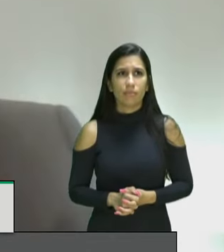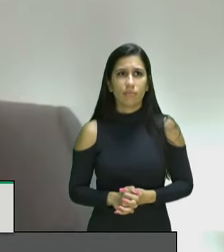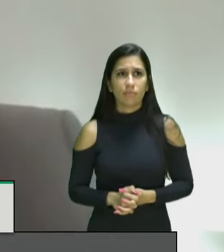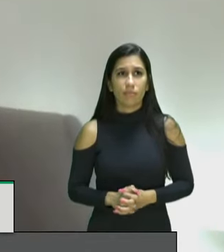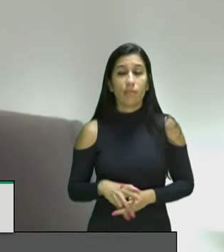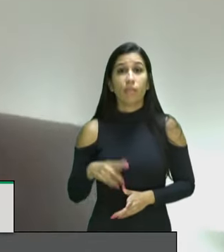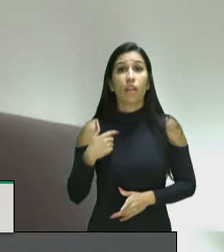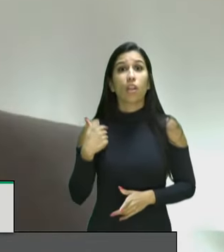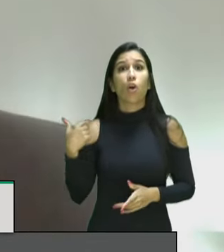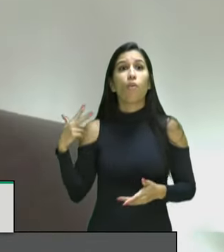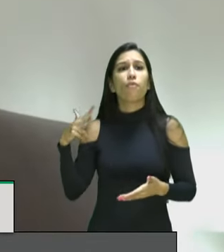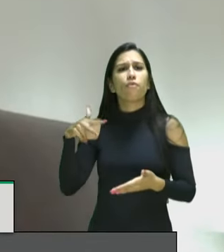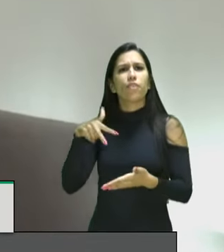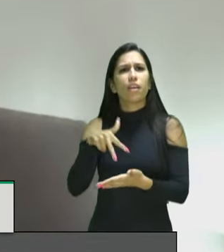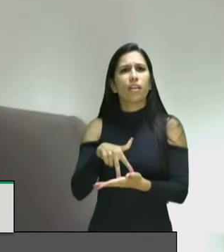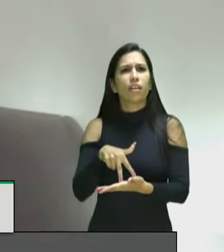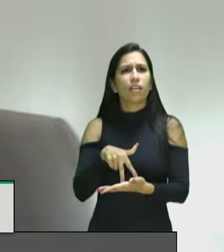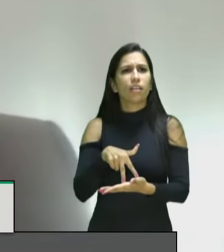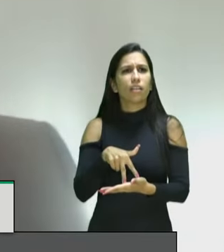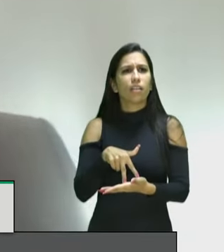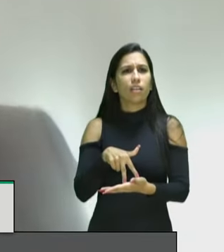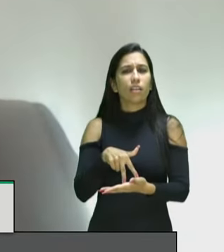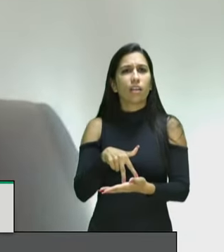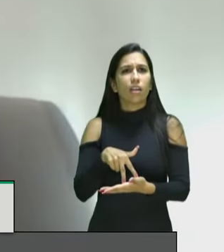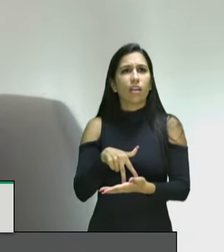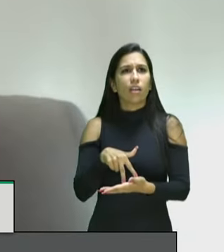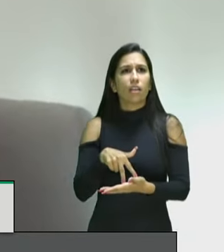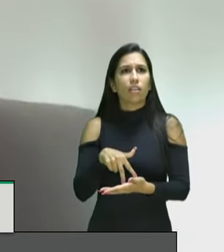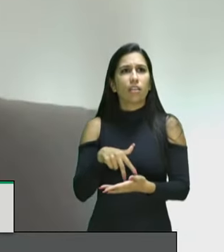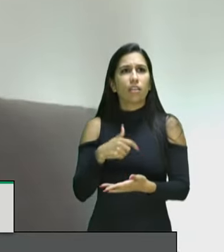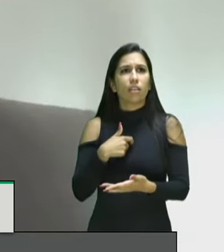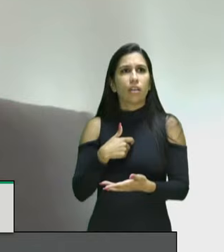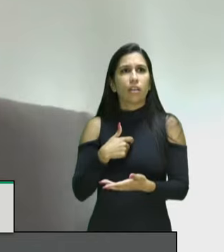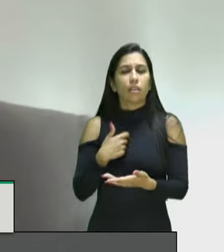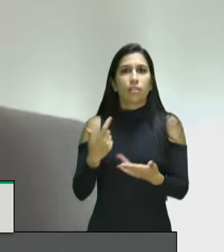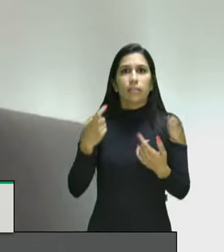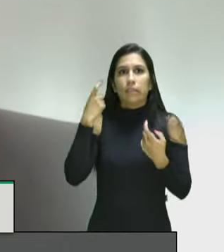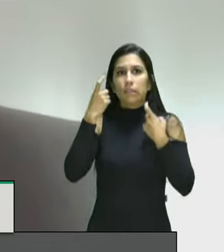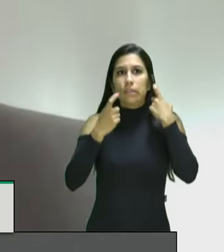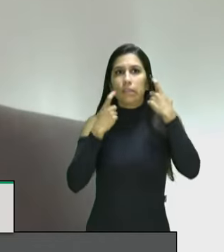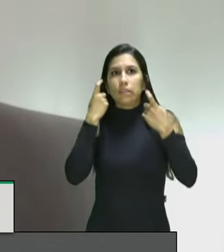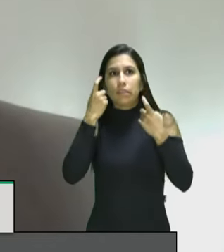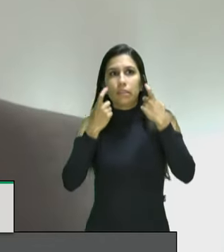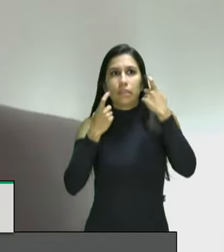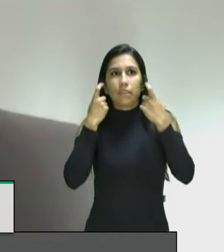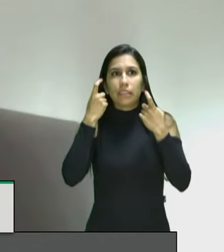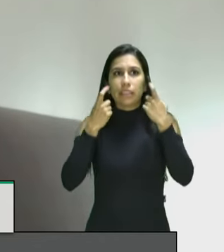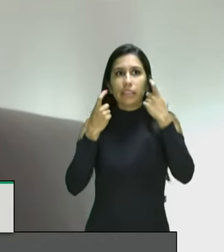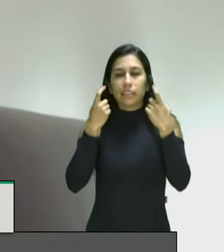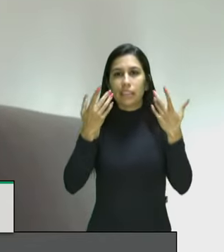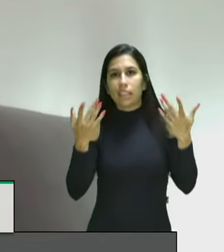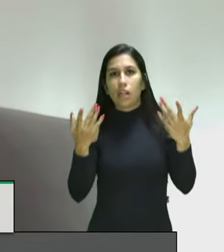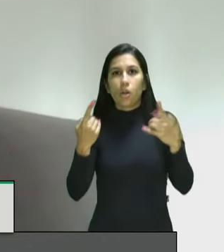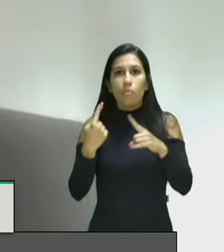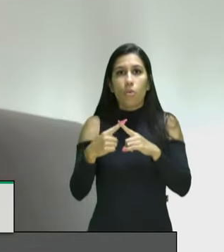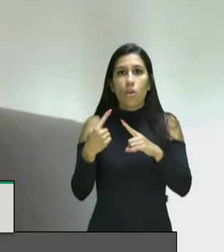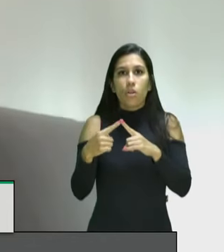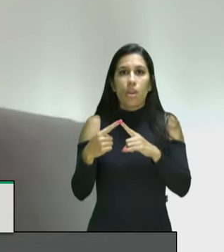uma fala de aliás eu fico muito receoso de ser enviado para essas mesas eu não costumo fazer falas